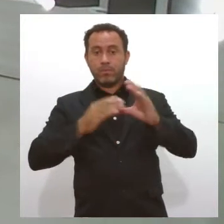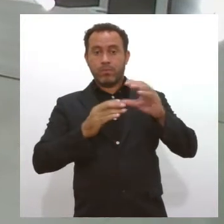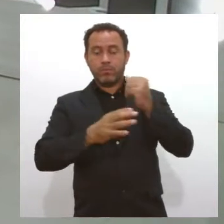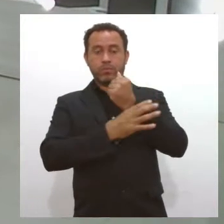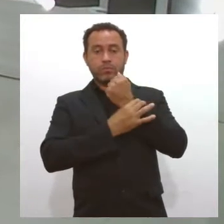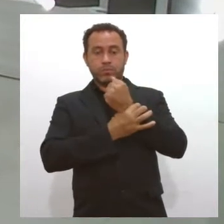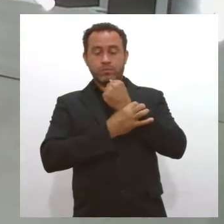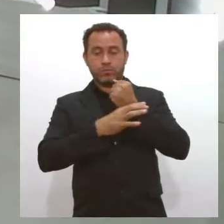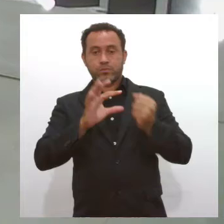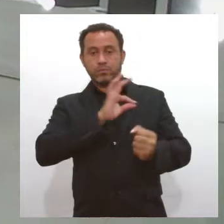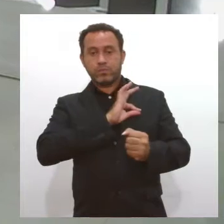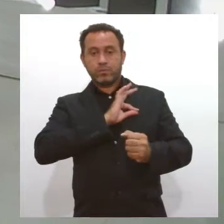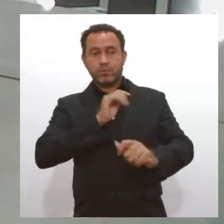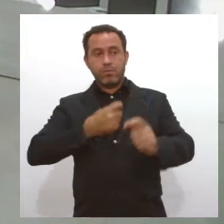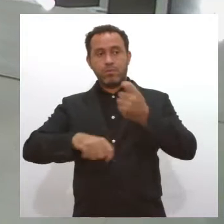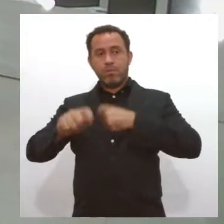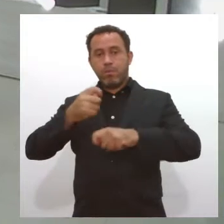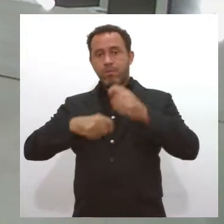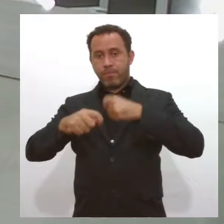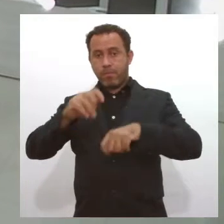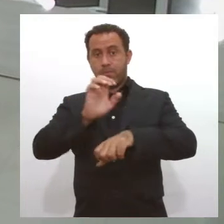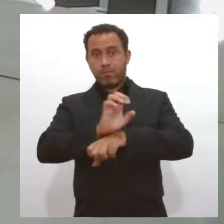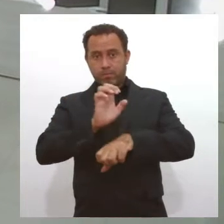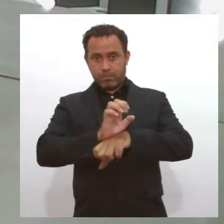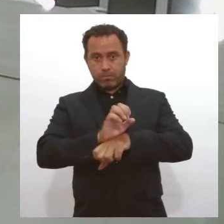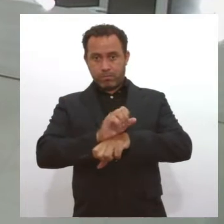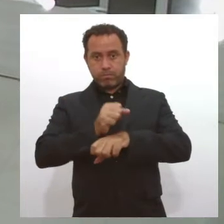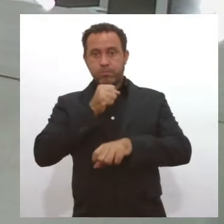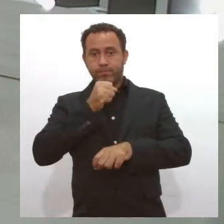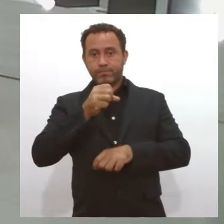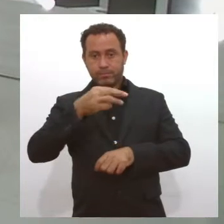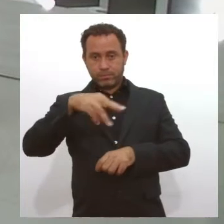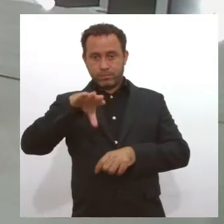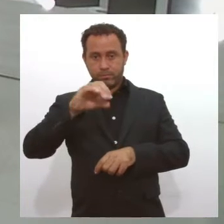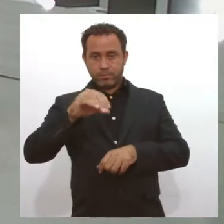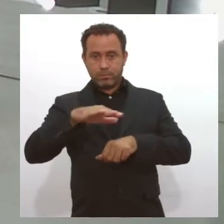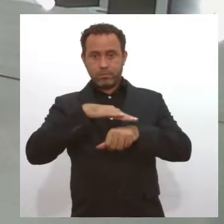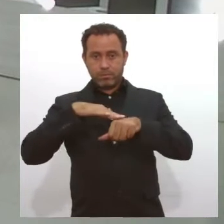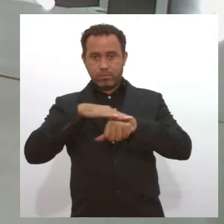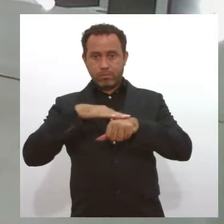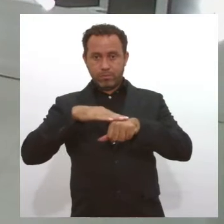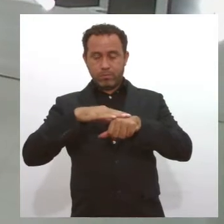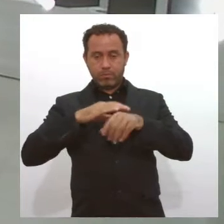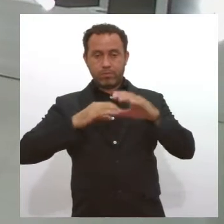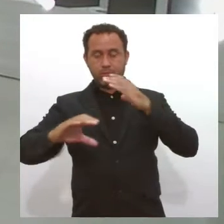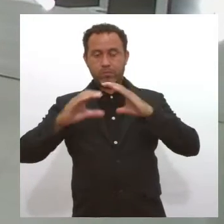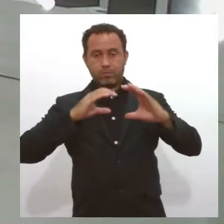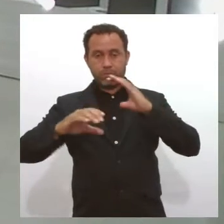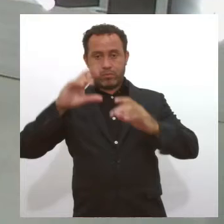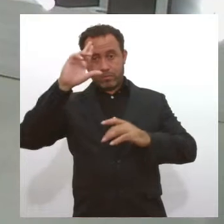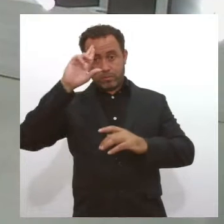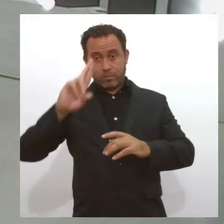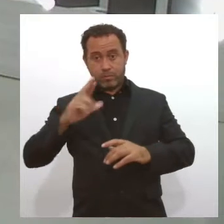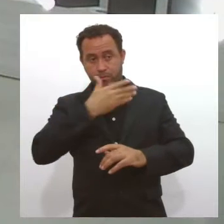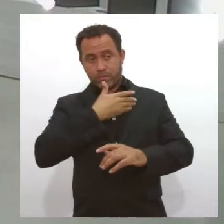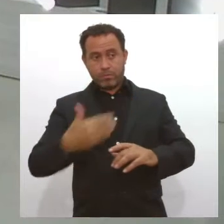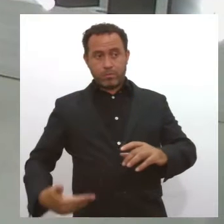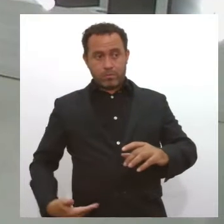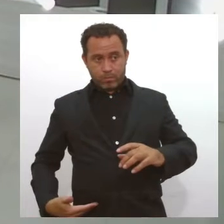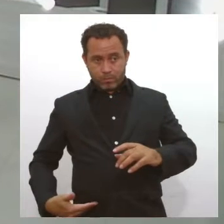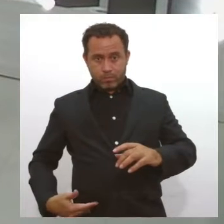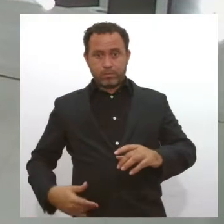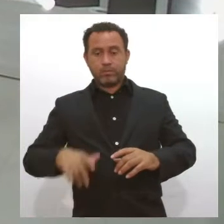pública e também na administração estadual. O repórter Marcos Borges conversou com o superintendente de comunicação do governo do estado,